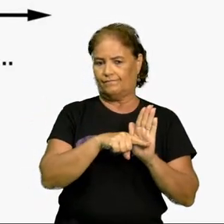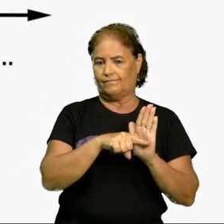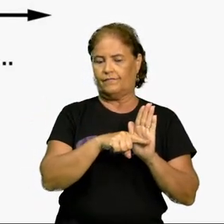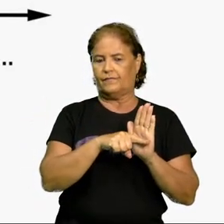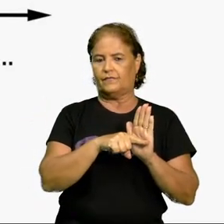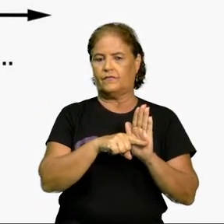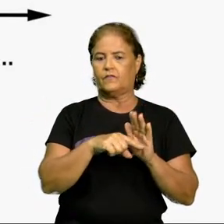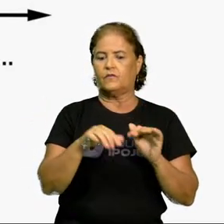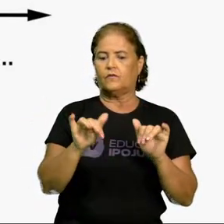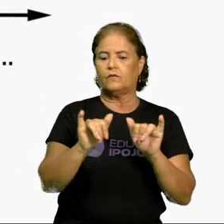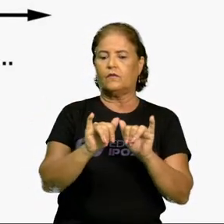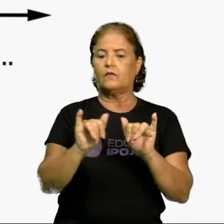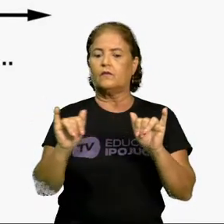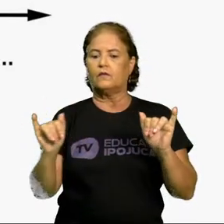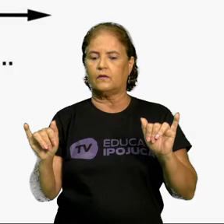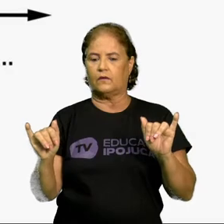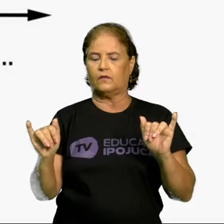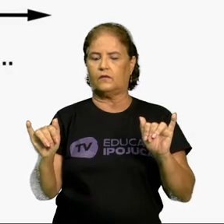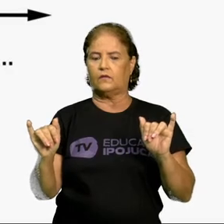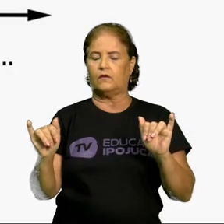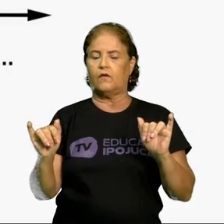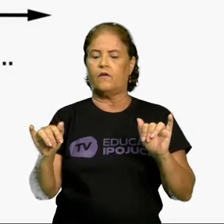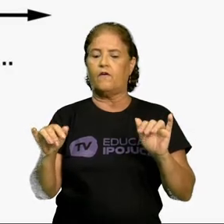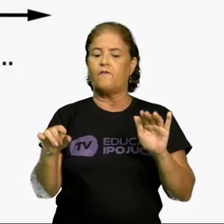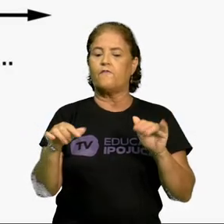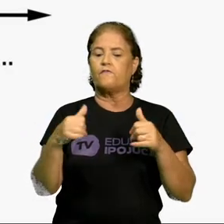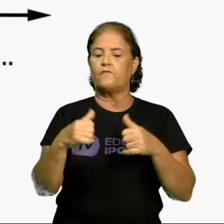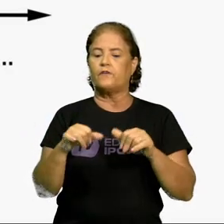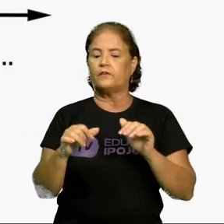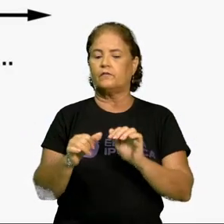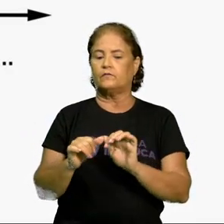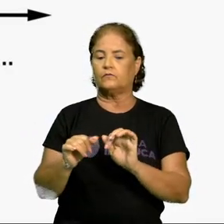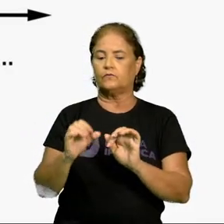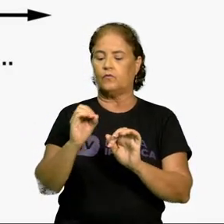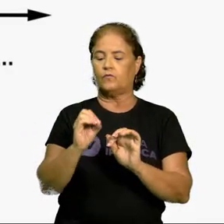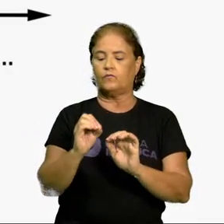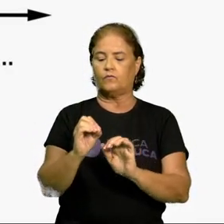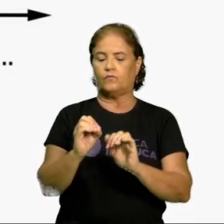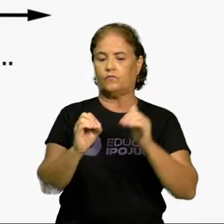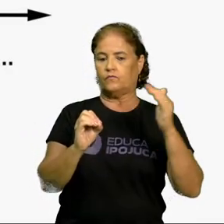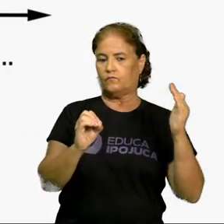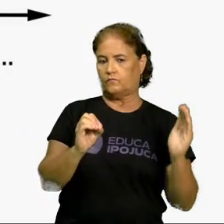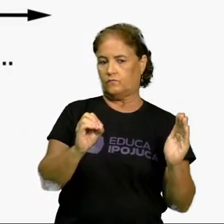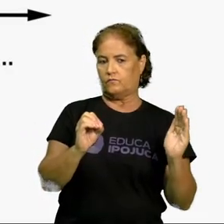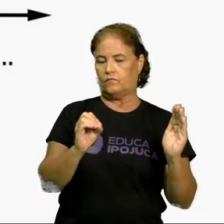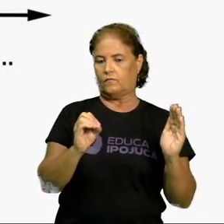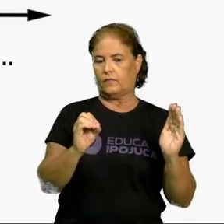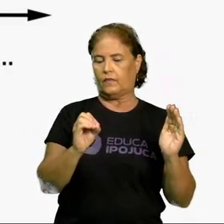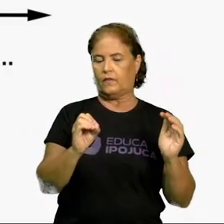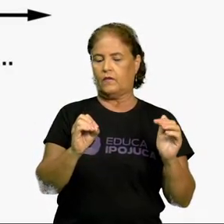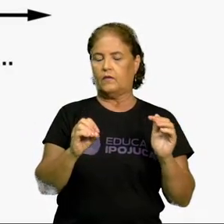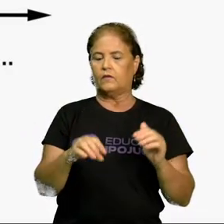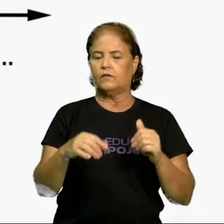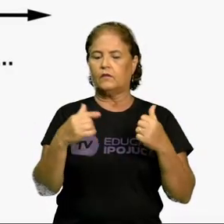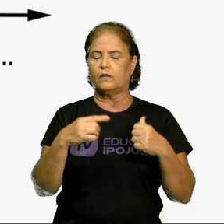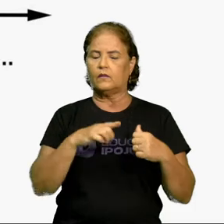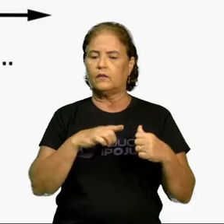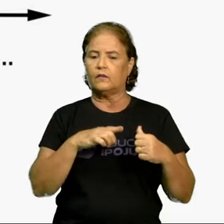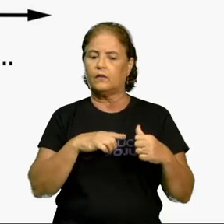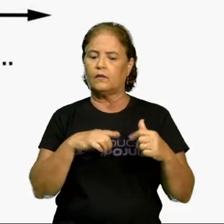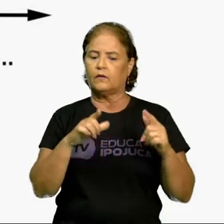reta numérica, vai ficar do lado esquerdo do zero. Então, está justamente